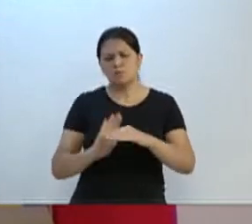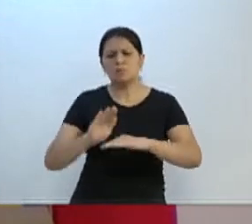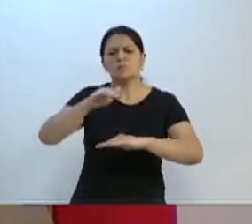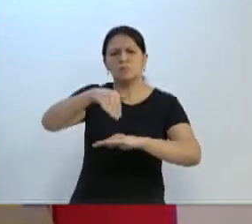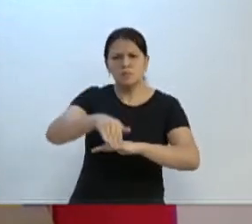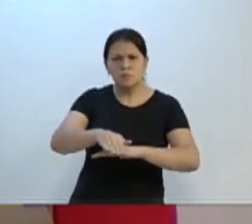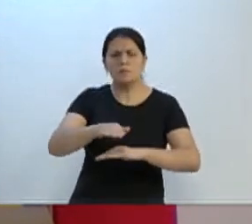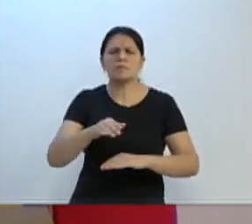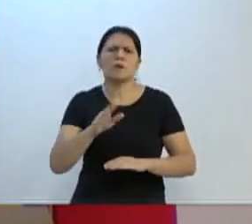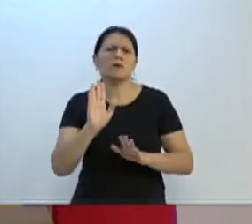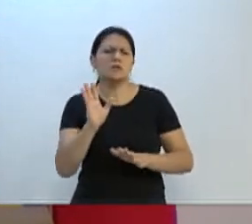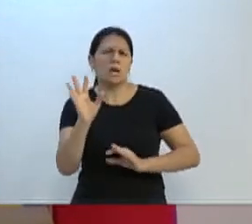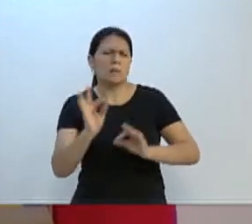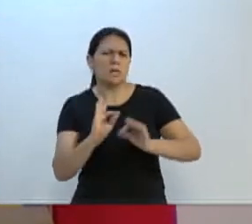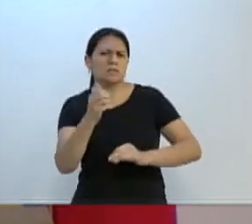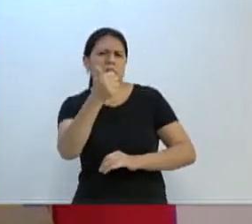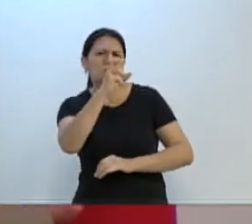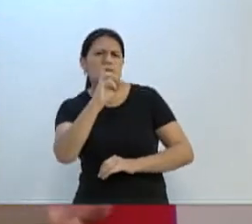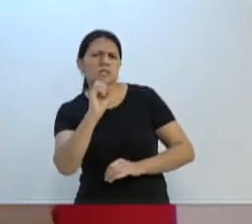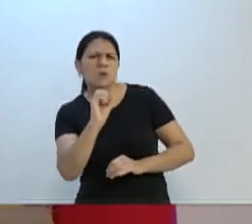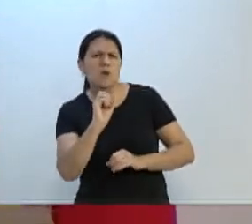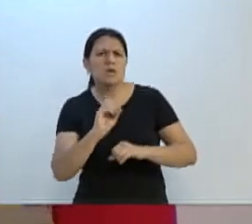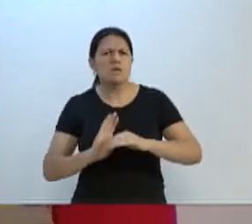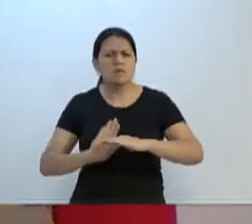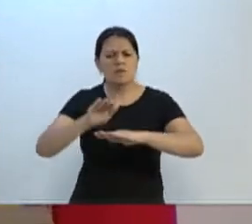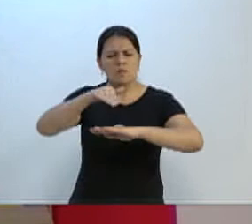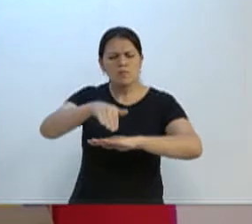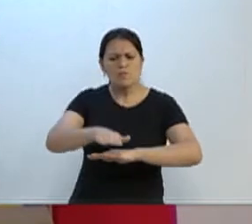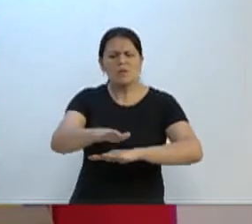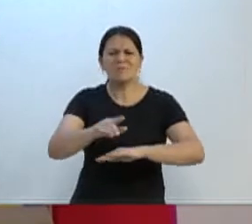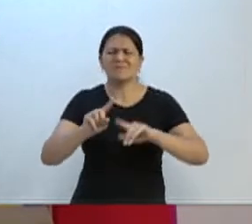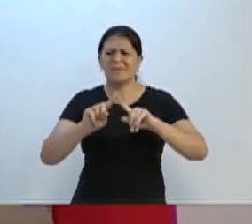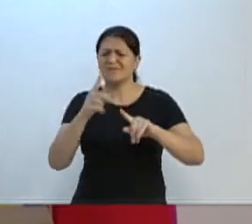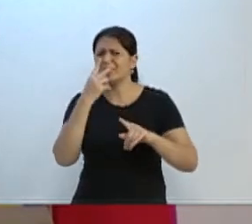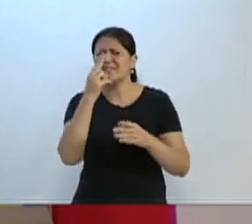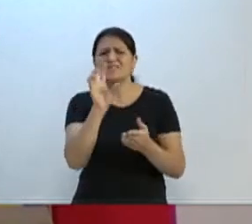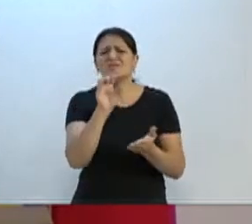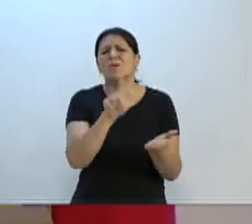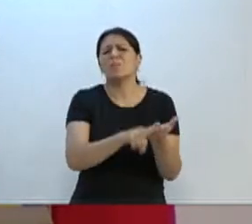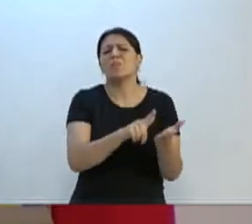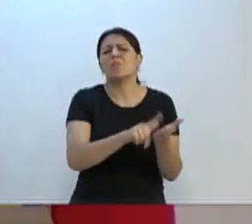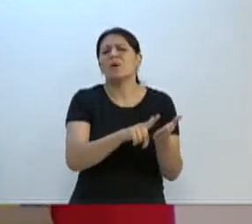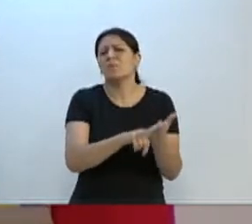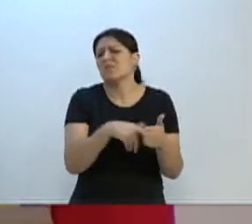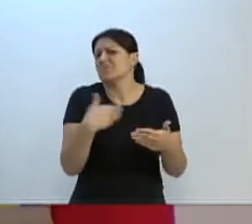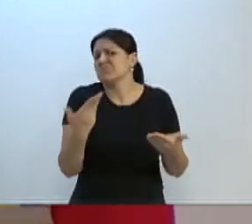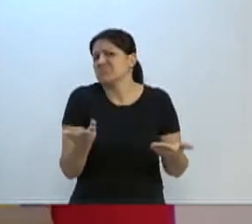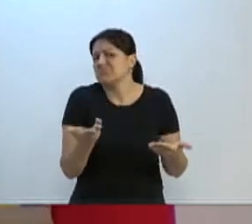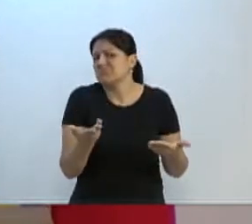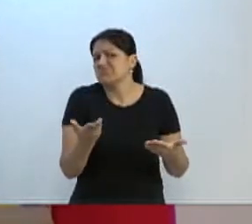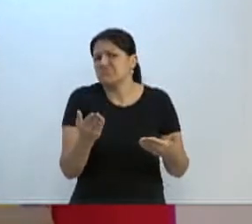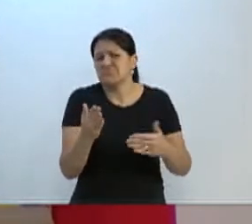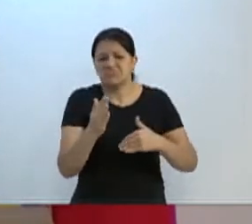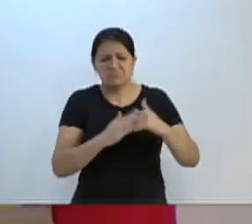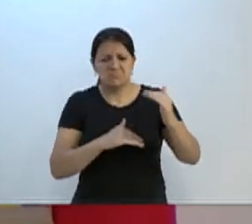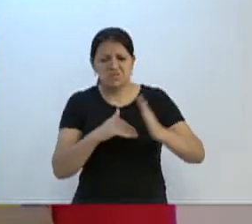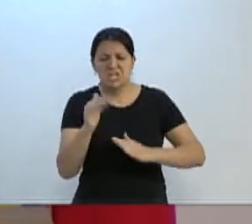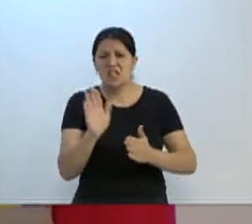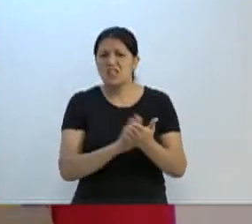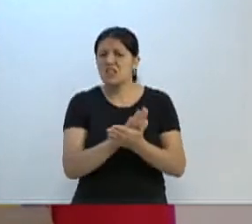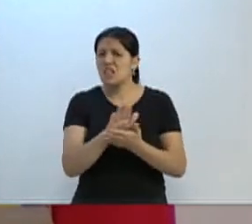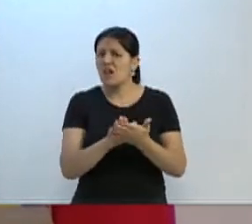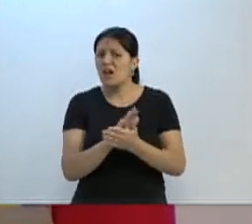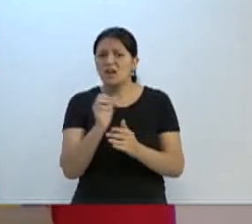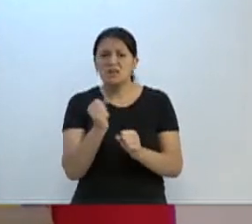faixas elevadas, mas esse planejamento fica só no papel. A execução até agora nós não vimos. Nós até temos